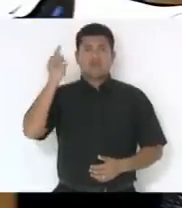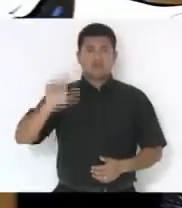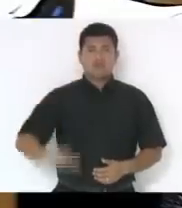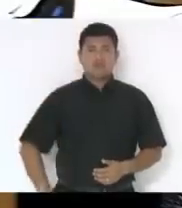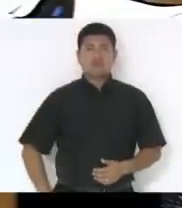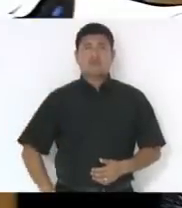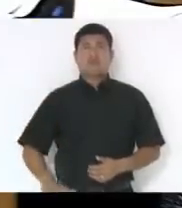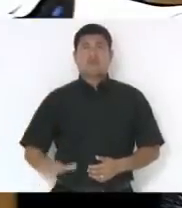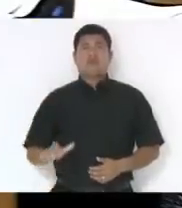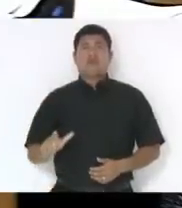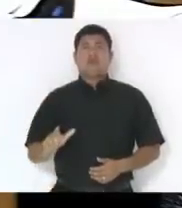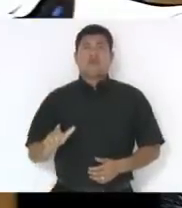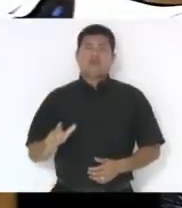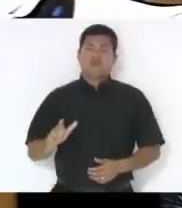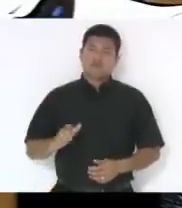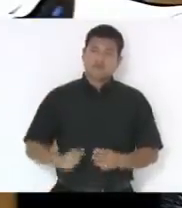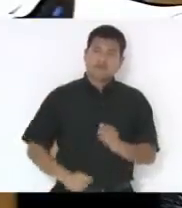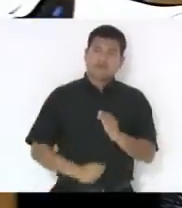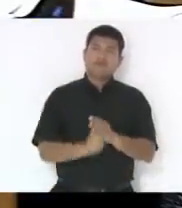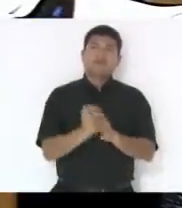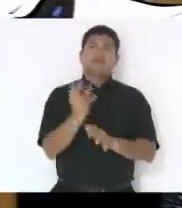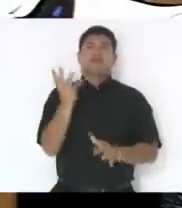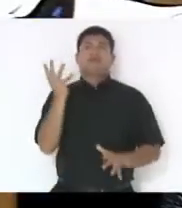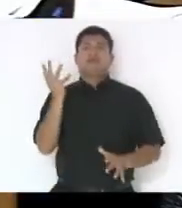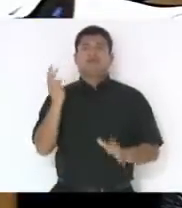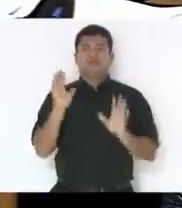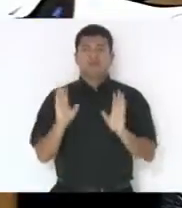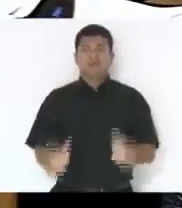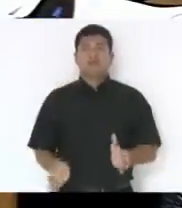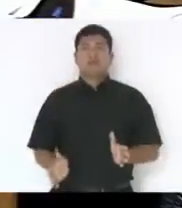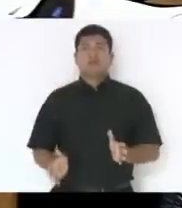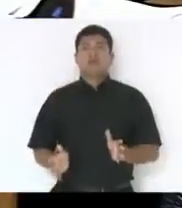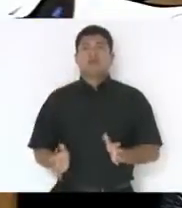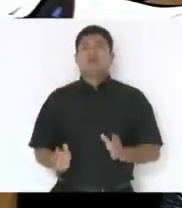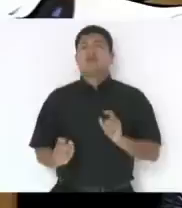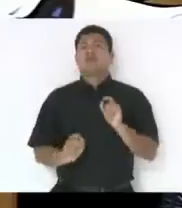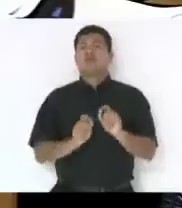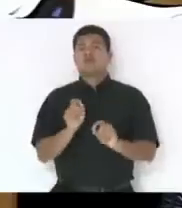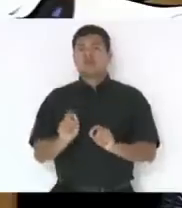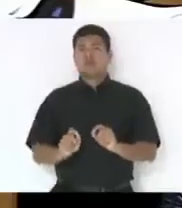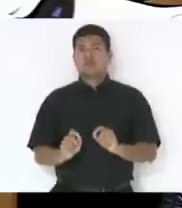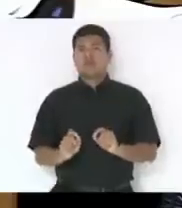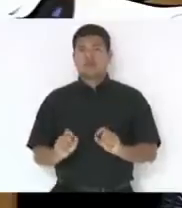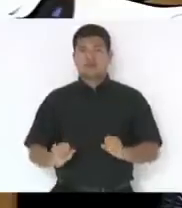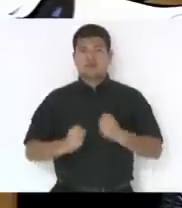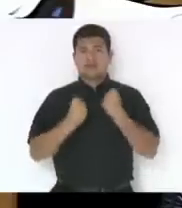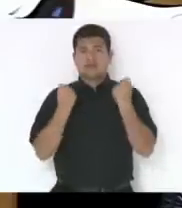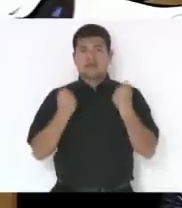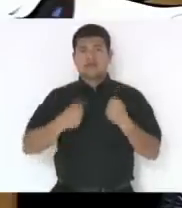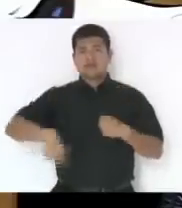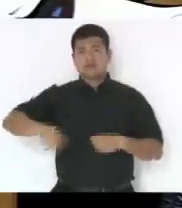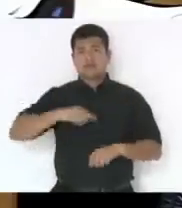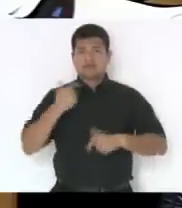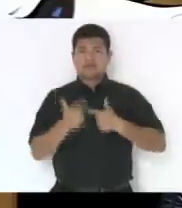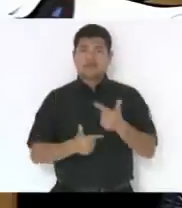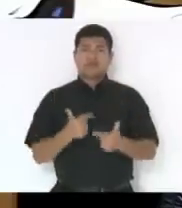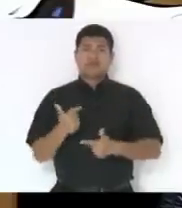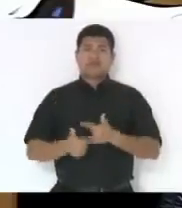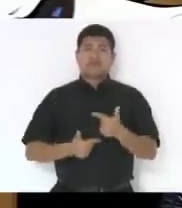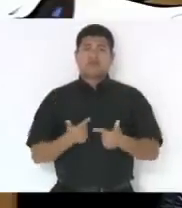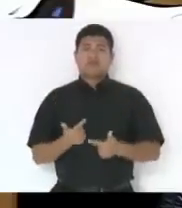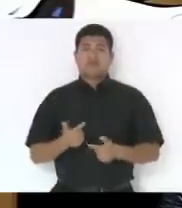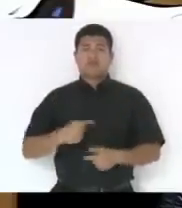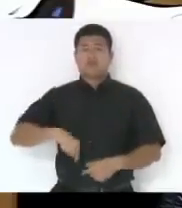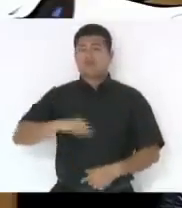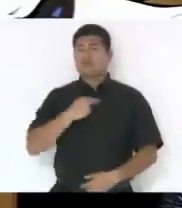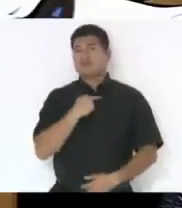aqui falar pela enésima vez da questão da defesa do nosso trabalho. Nós não